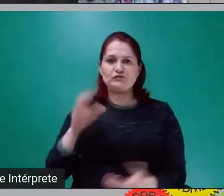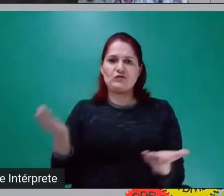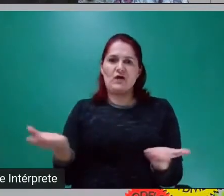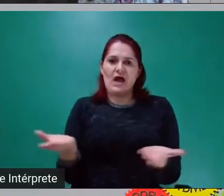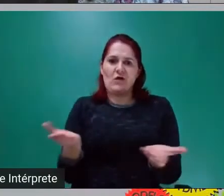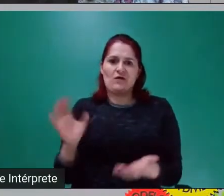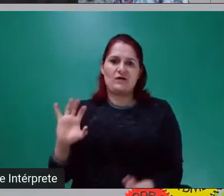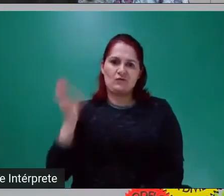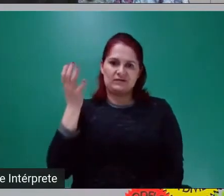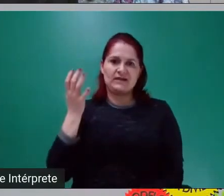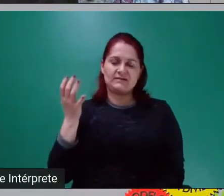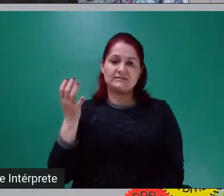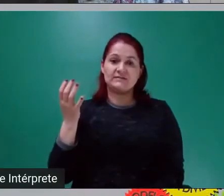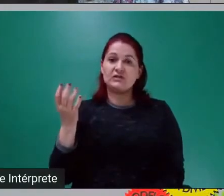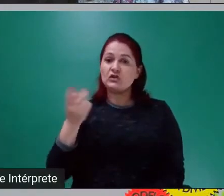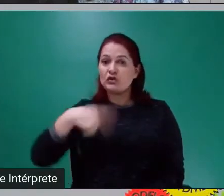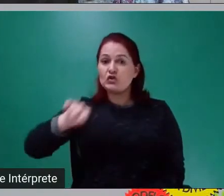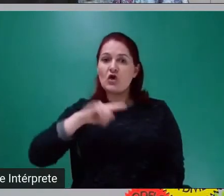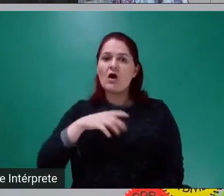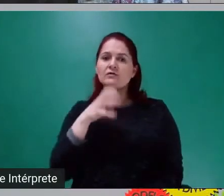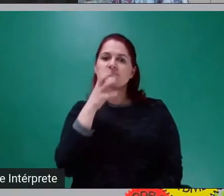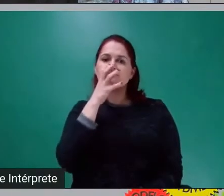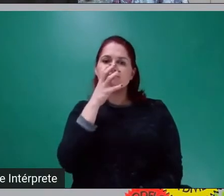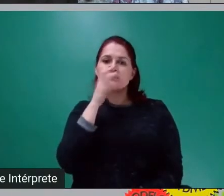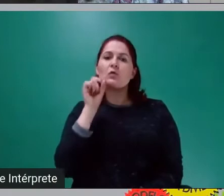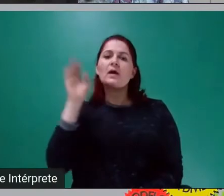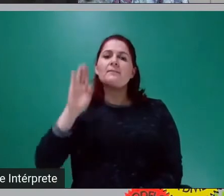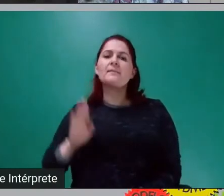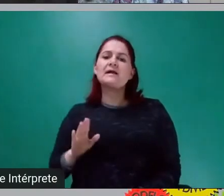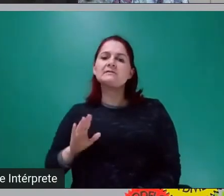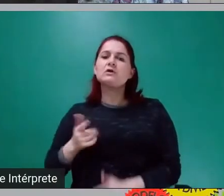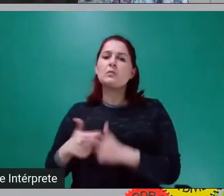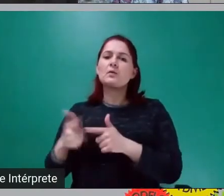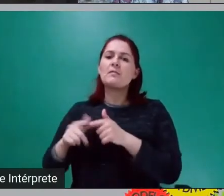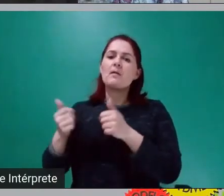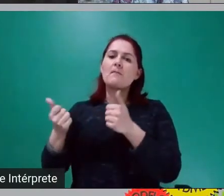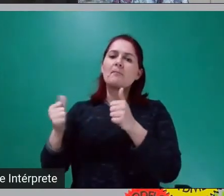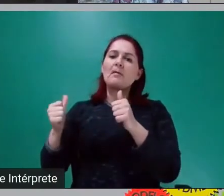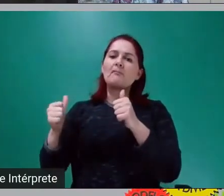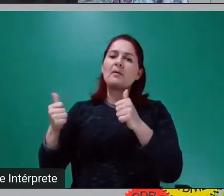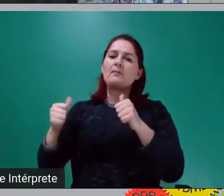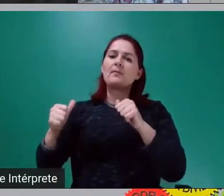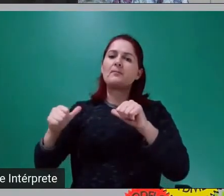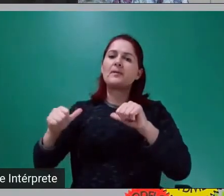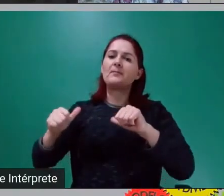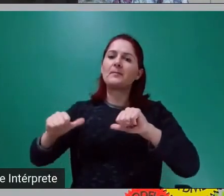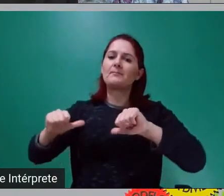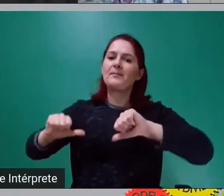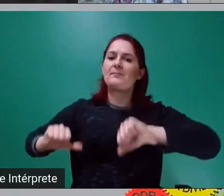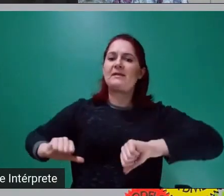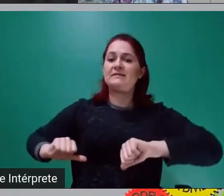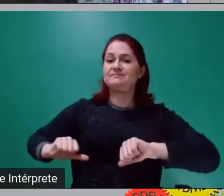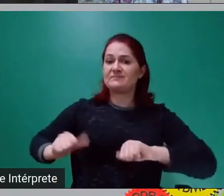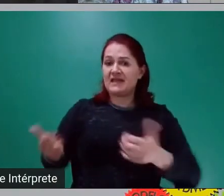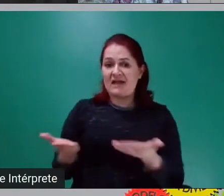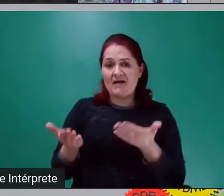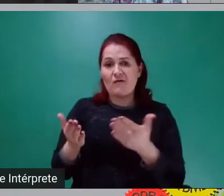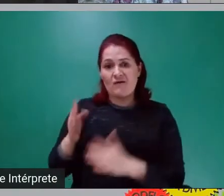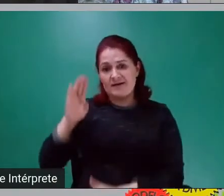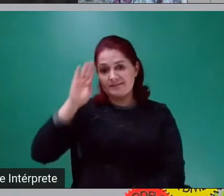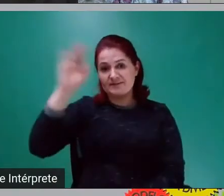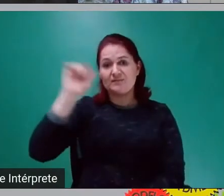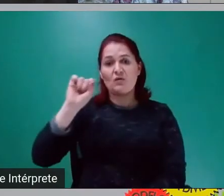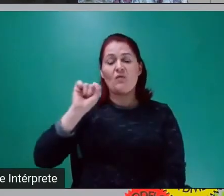o colapso do Brasil. e no centro disso está a dívida pública,